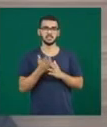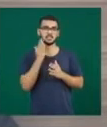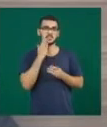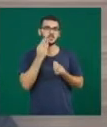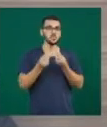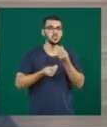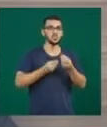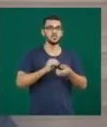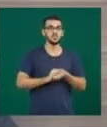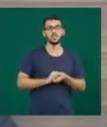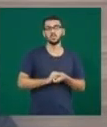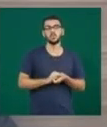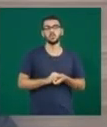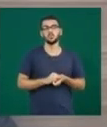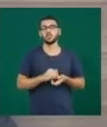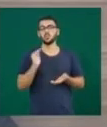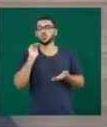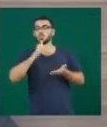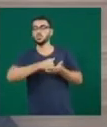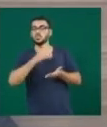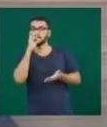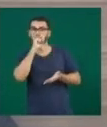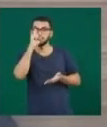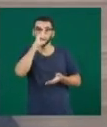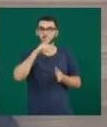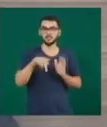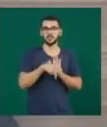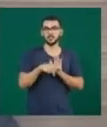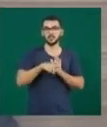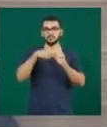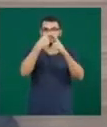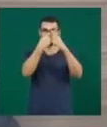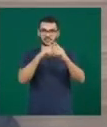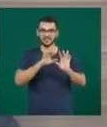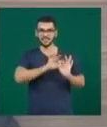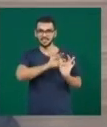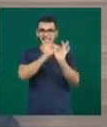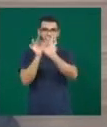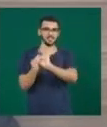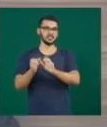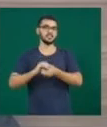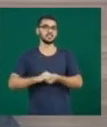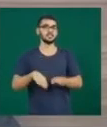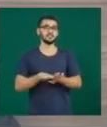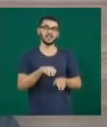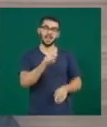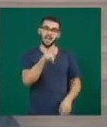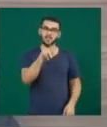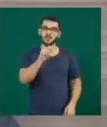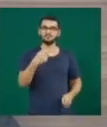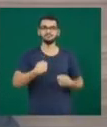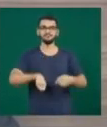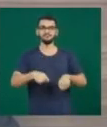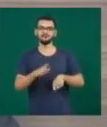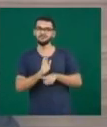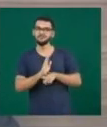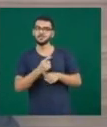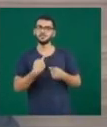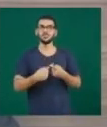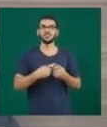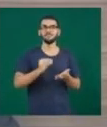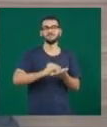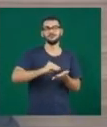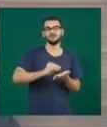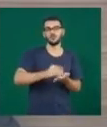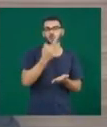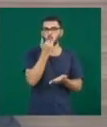rolar no último fim de semana da Olimpíada Universitária. E ainda, a APA precisa de ajuda. Tem faltado donativos até para alimentar os cães